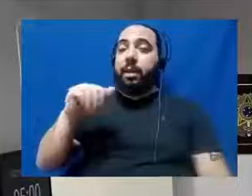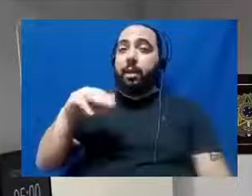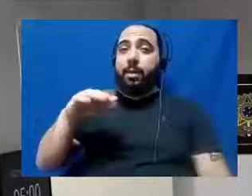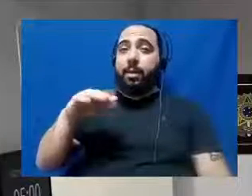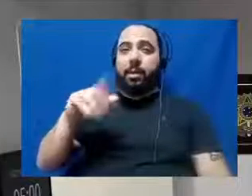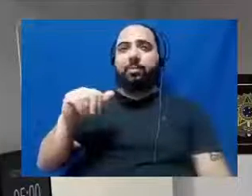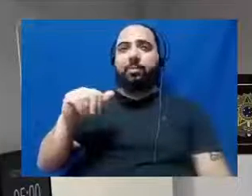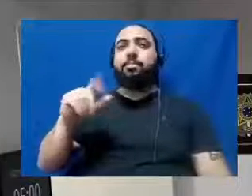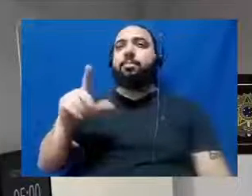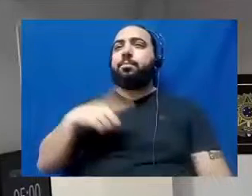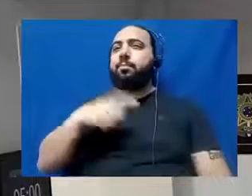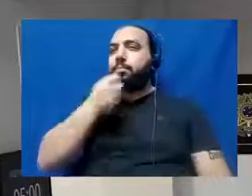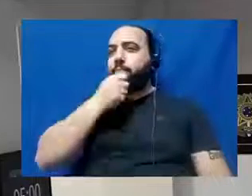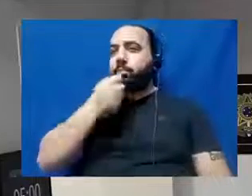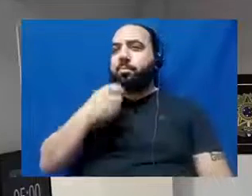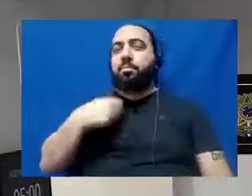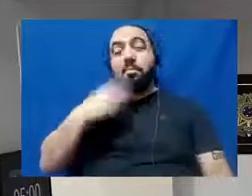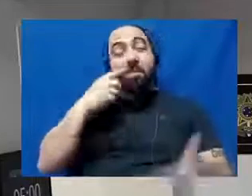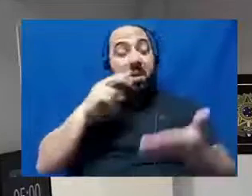Eu vou dar uma olhadinha aqui mesmo.